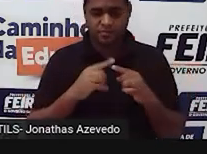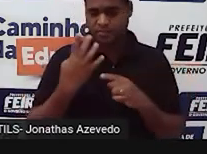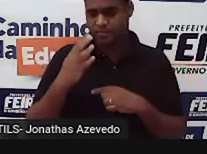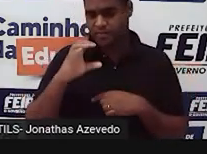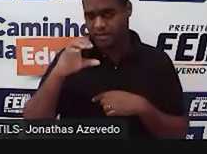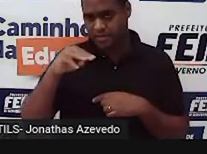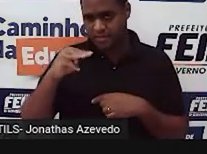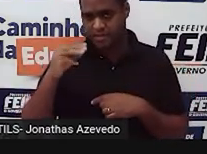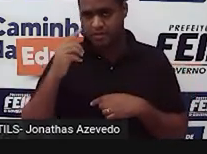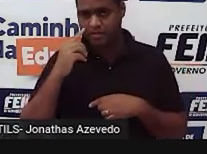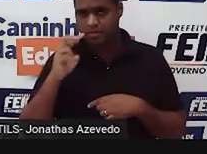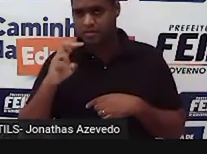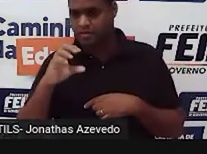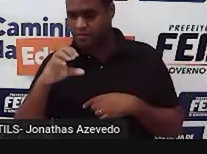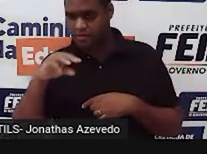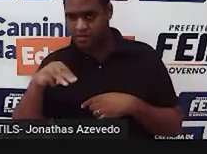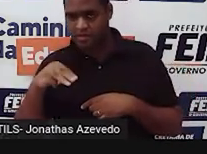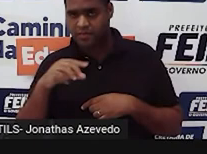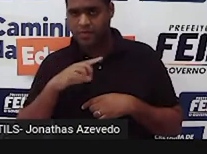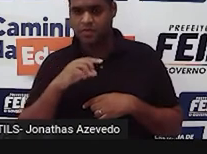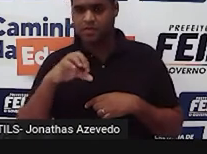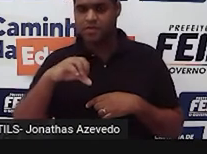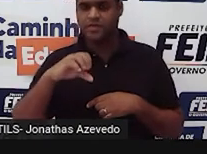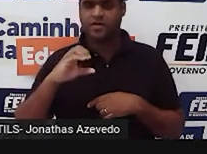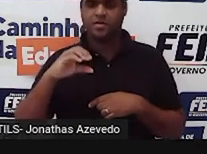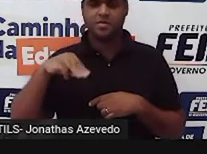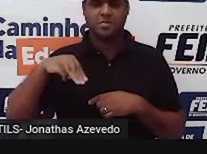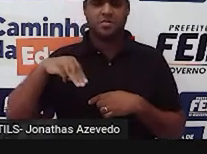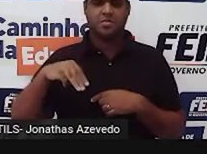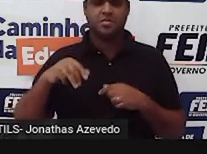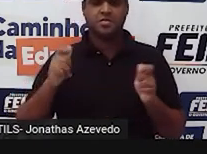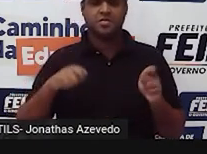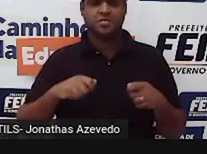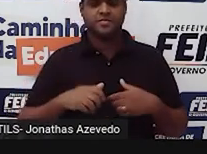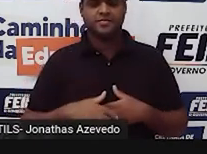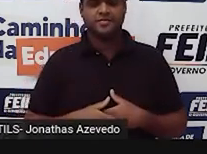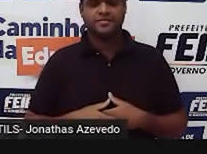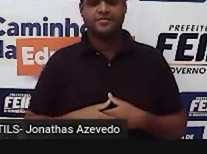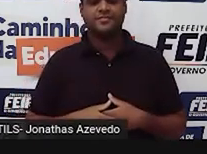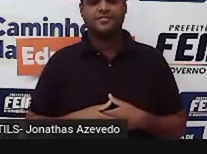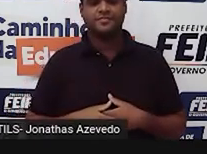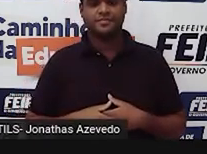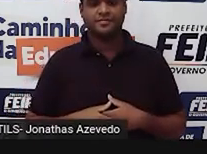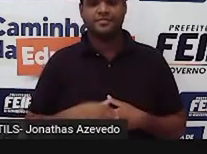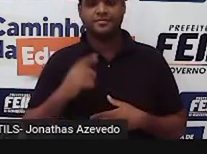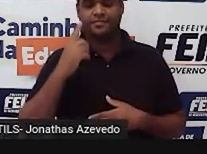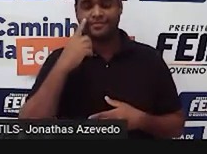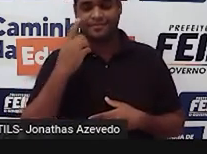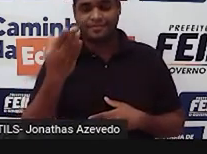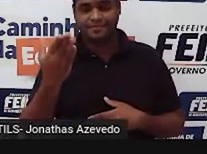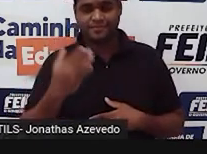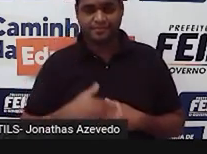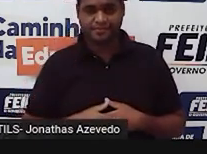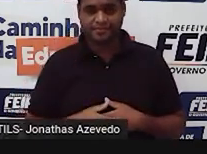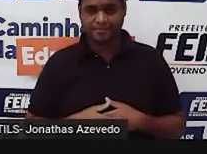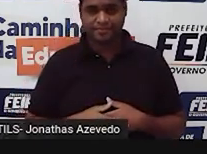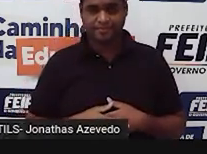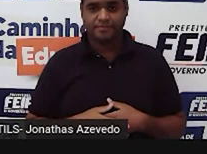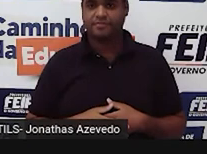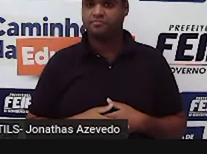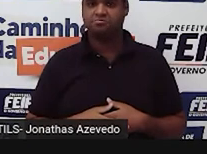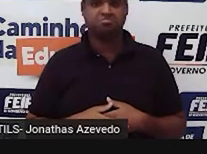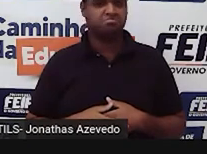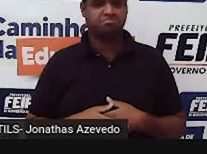centímetros, outro 5 centímetros e o outro 9? Bom, olha só. Agora não dá.